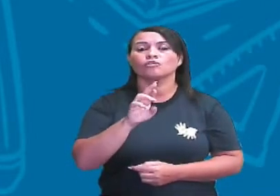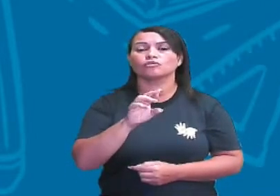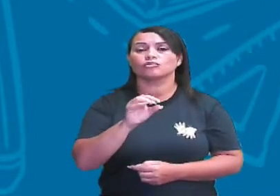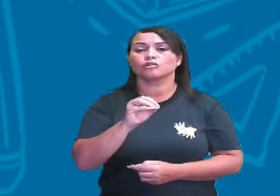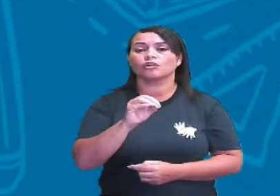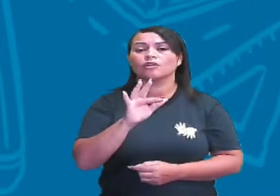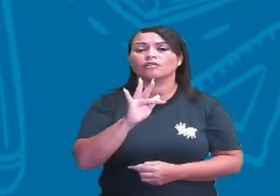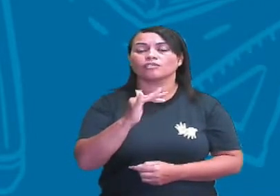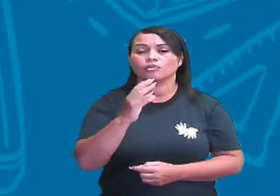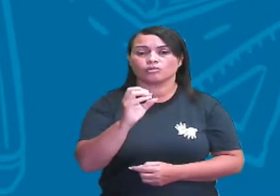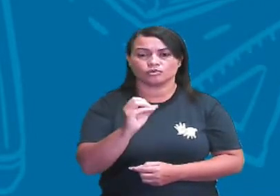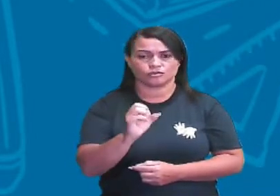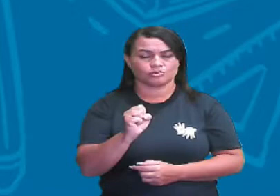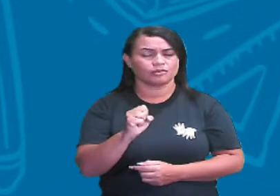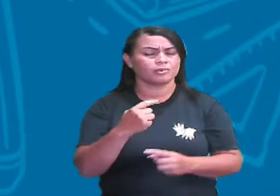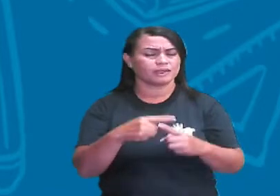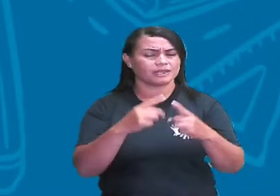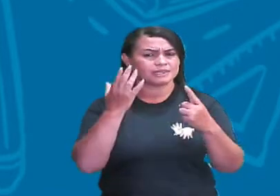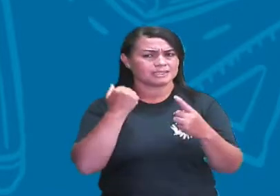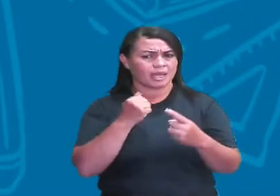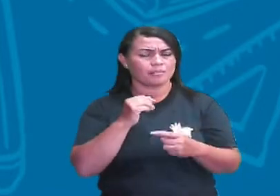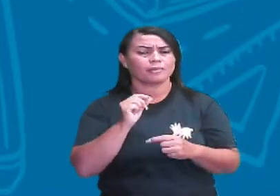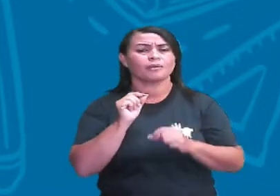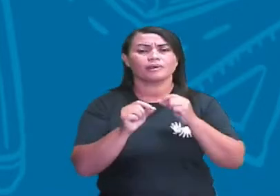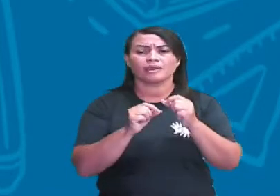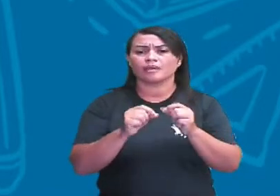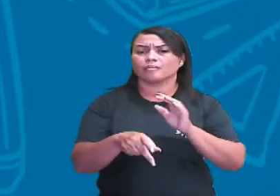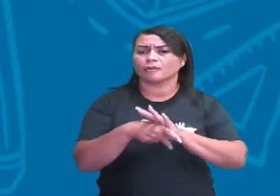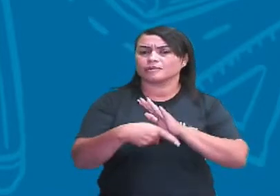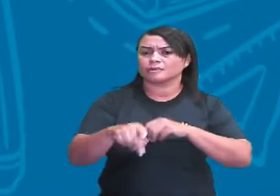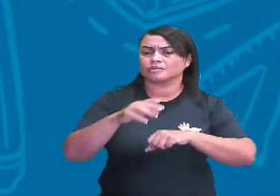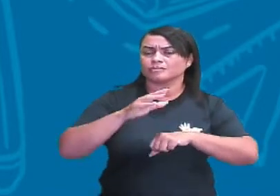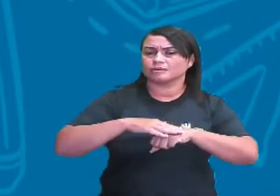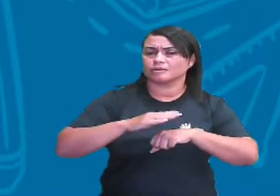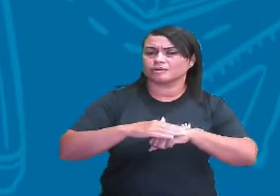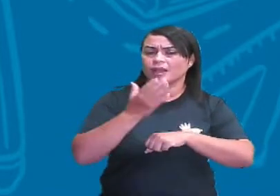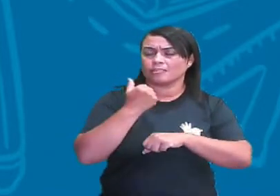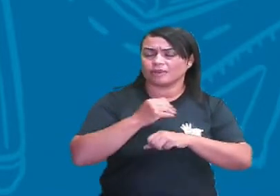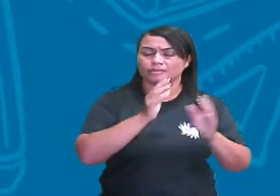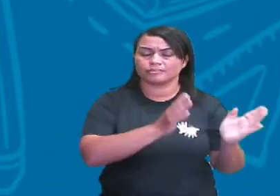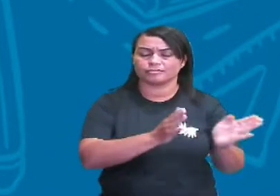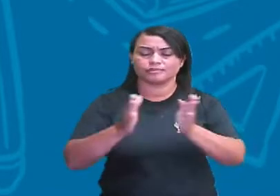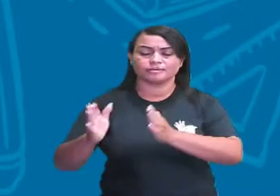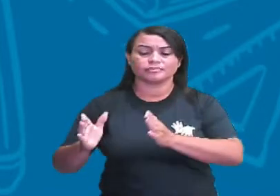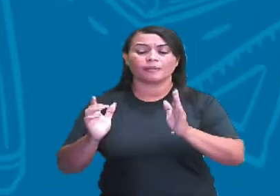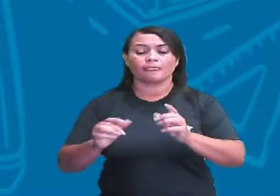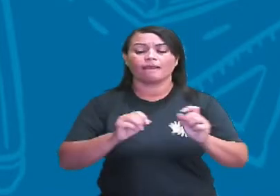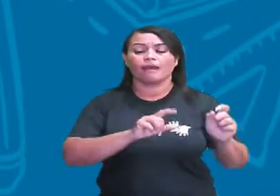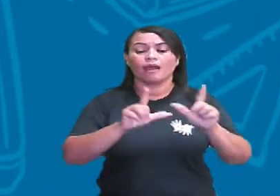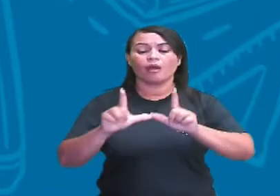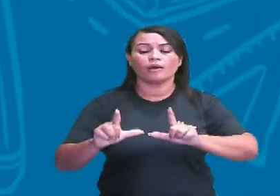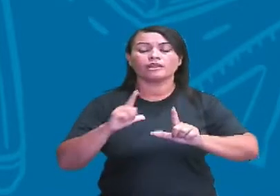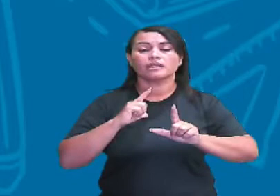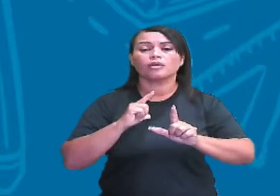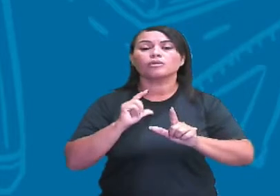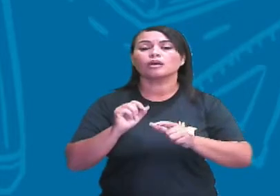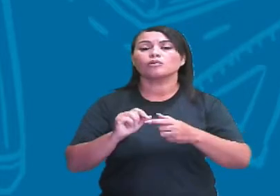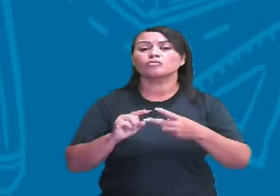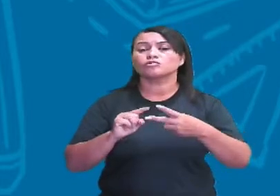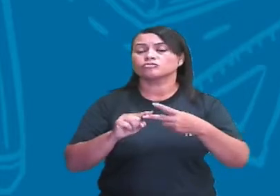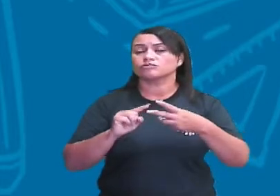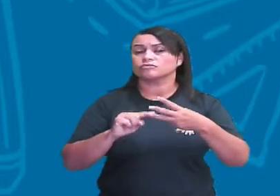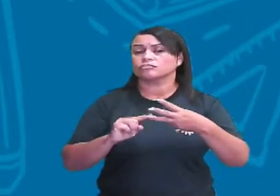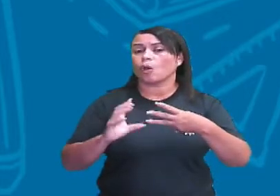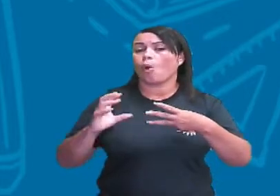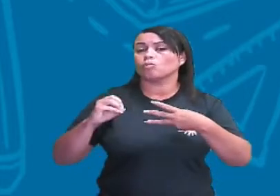alimento. Nós chegamos agora nas categorias dos consumidores. Esses consumidores, eles podem